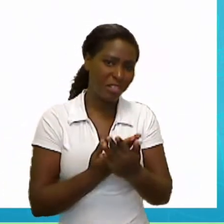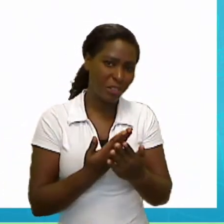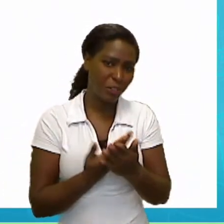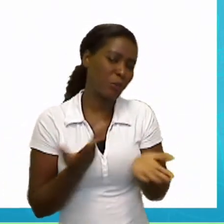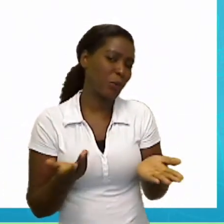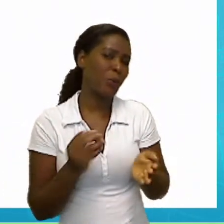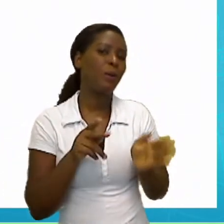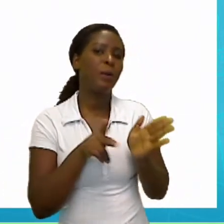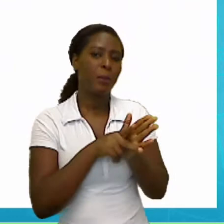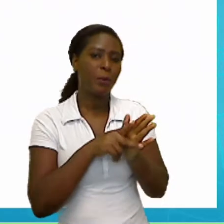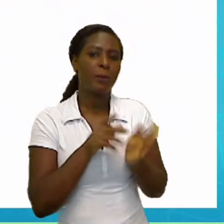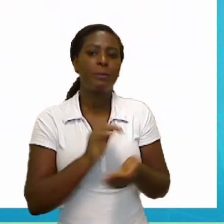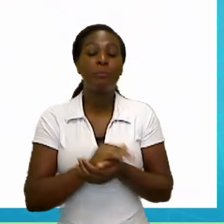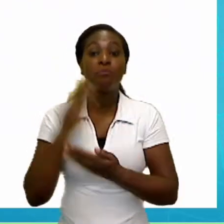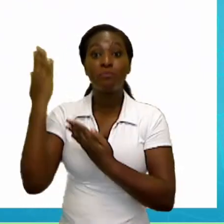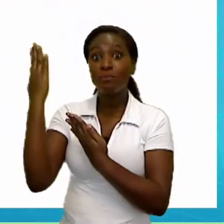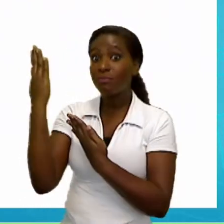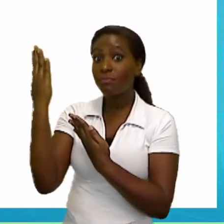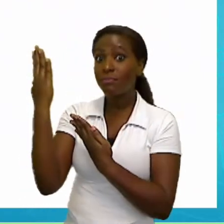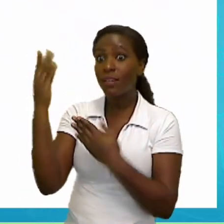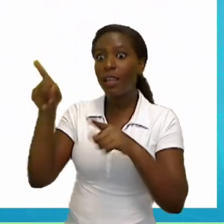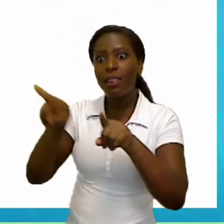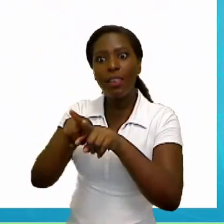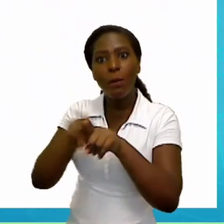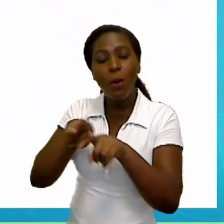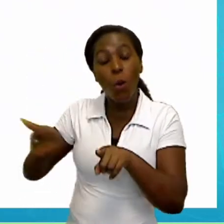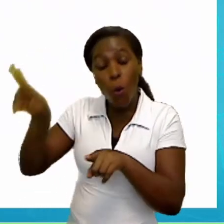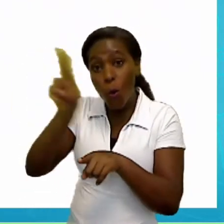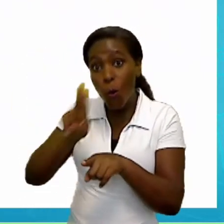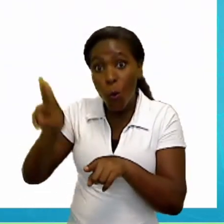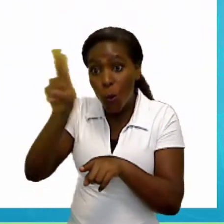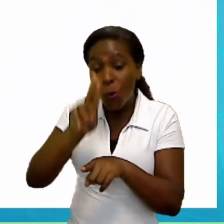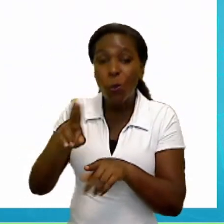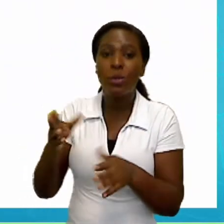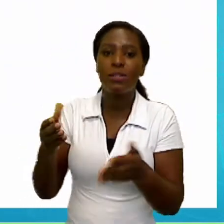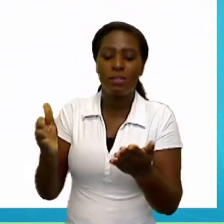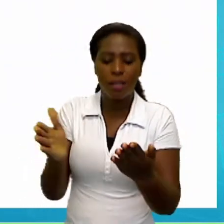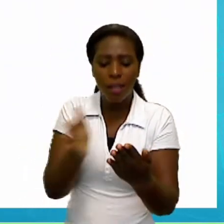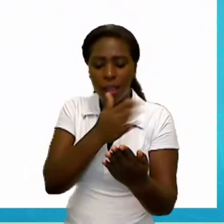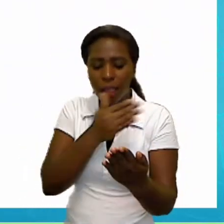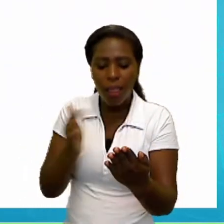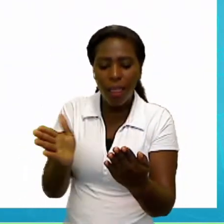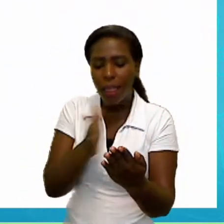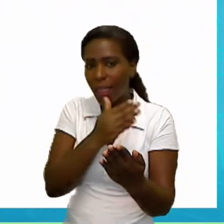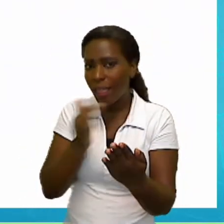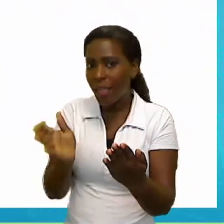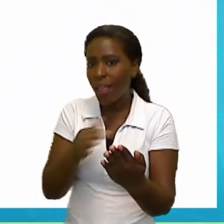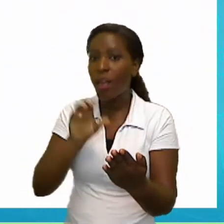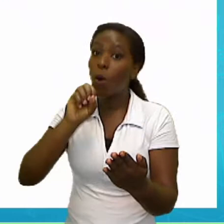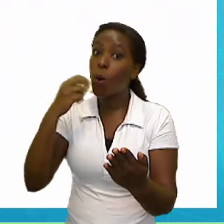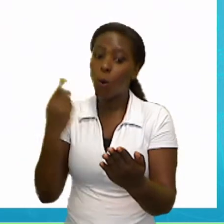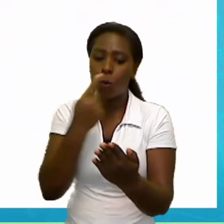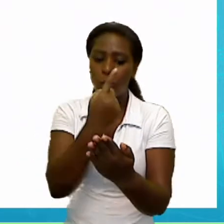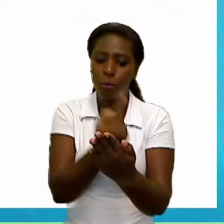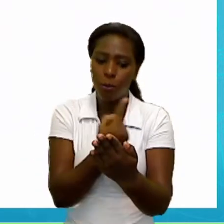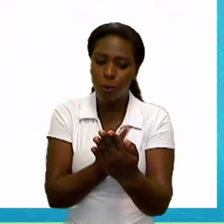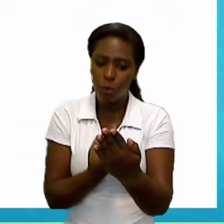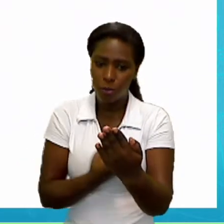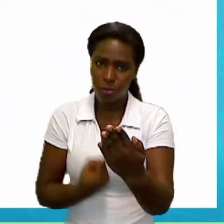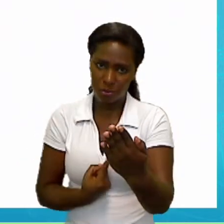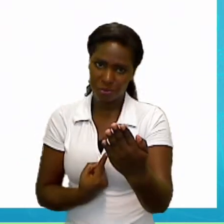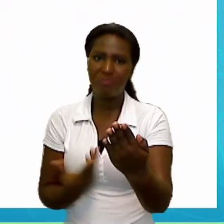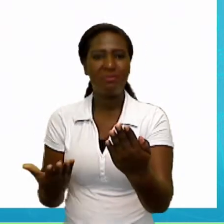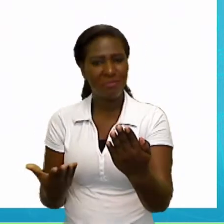Esse aqui é um objeto que a gente usa muito, né? Que é o caderno. Caderno em English, notebook. Notebook.